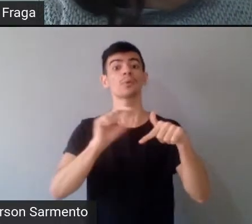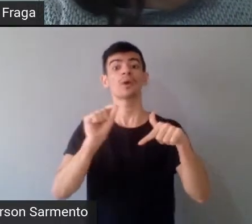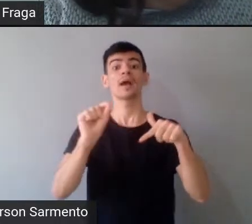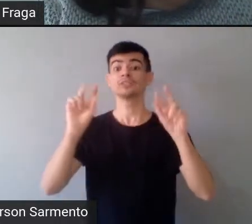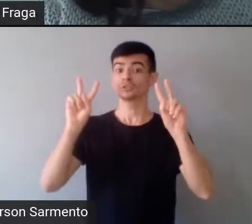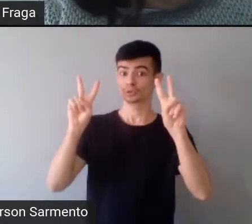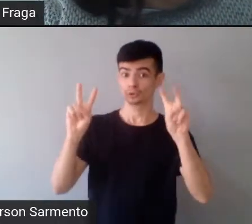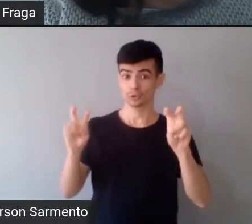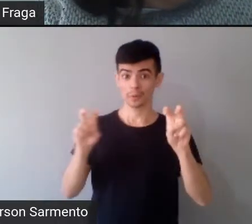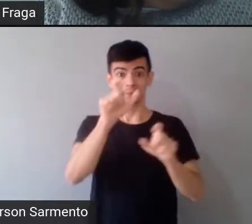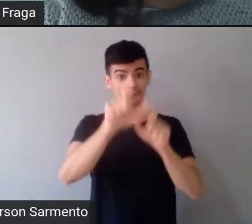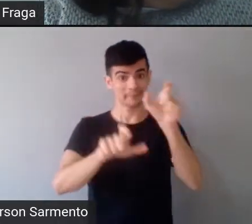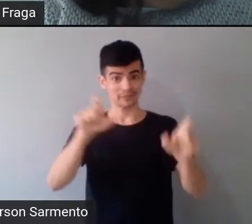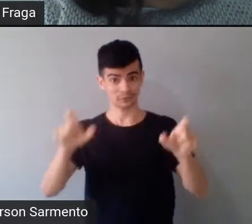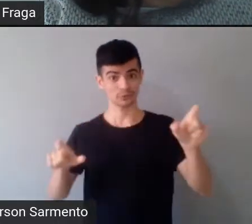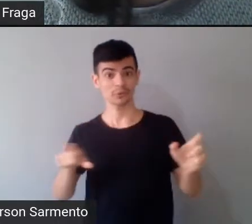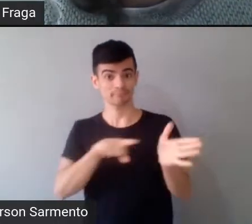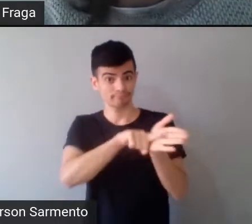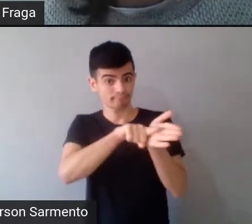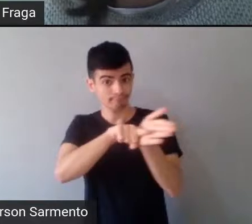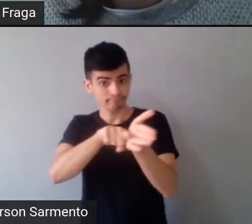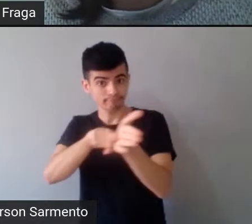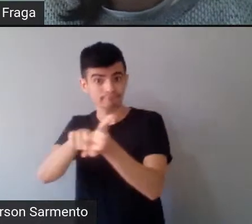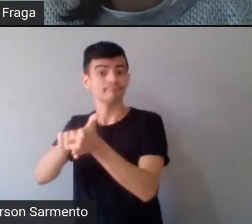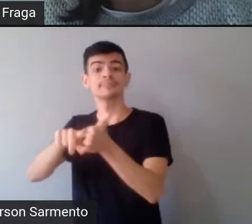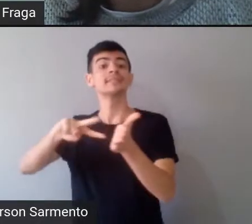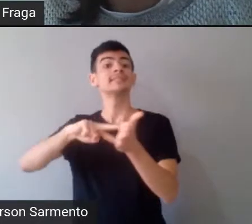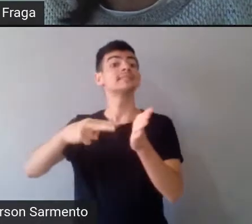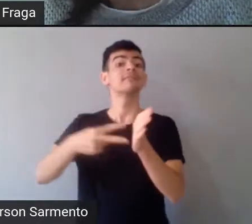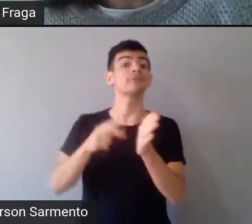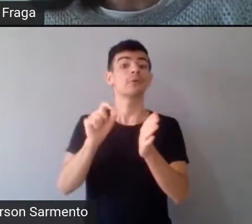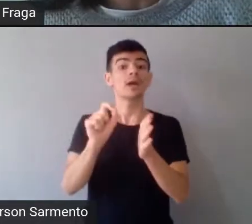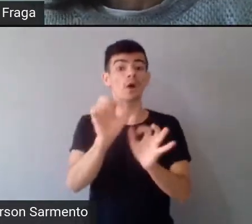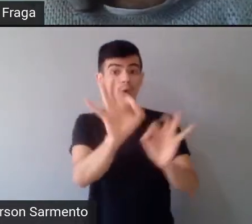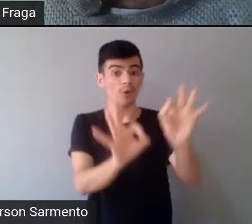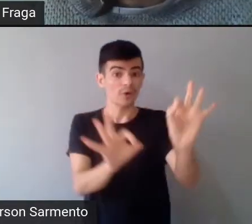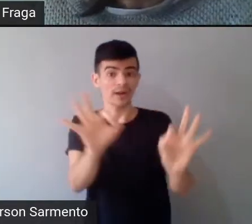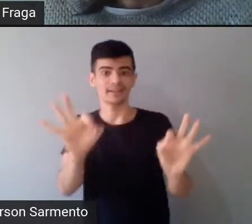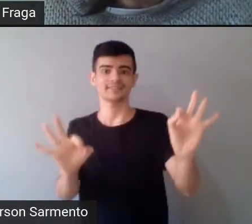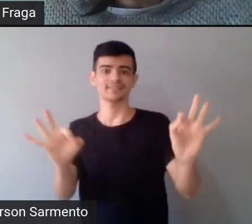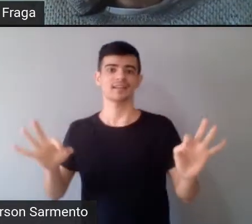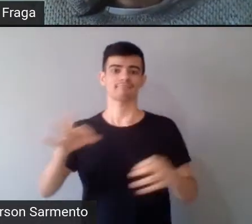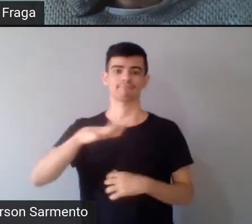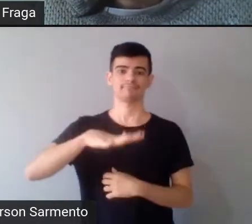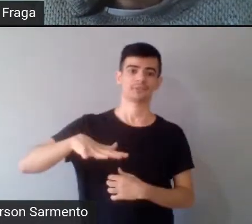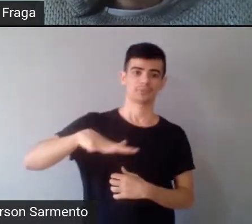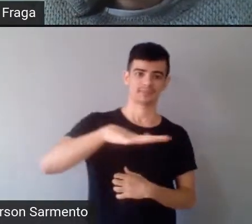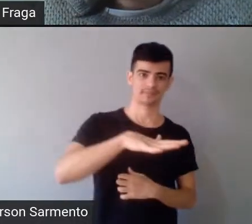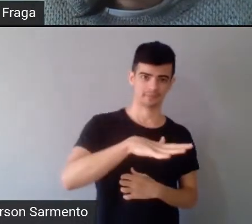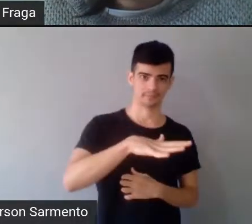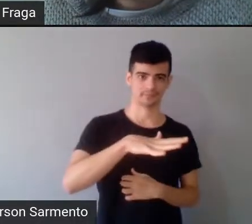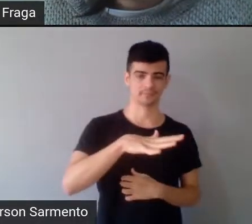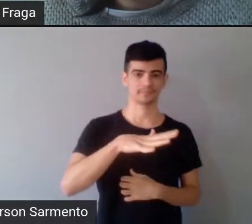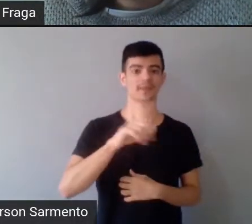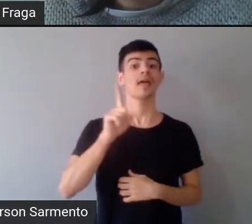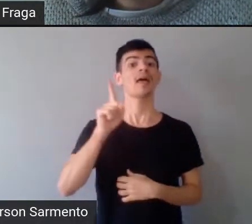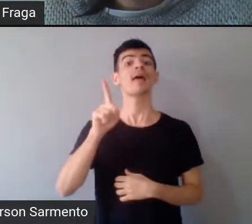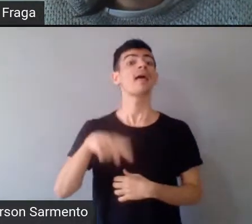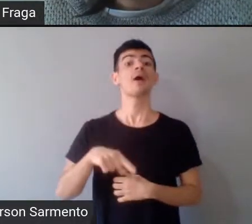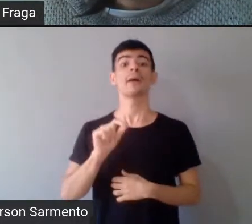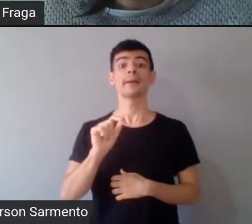seja um organizador das situações pesquisadas, né, mas os protagonistas são os